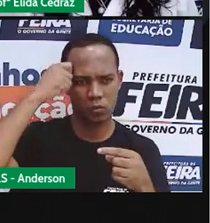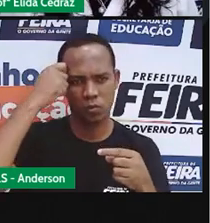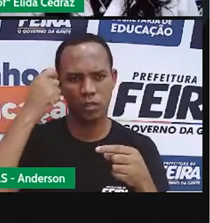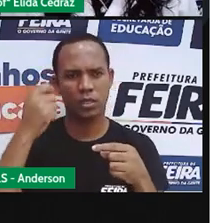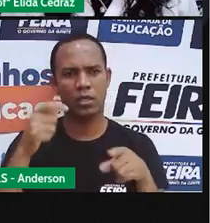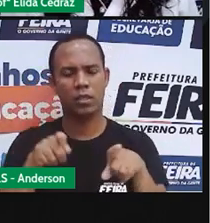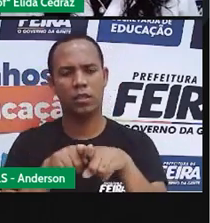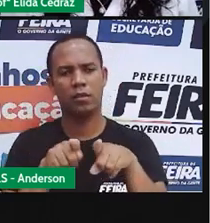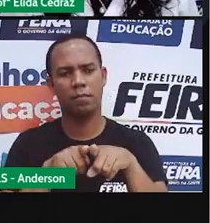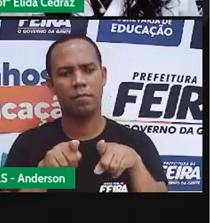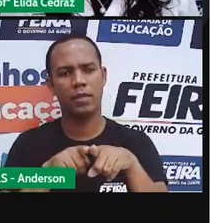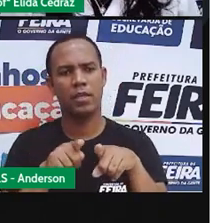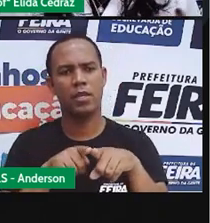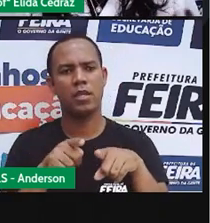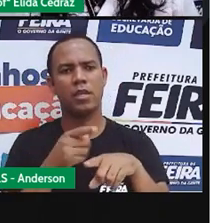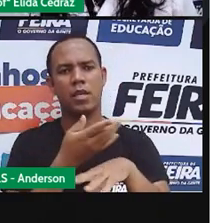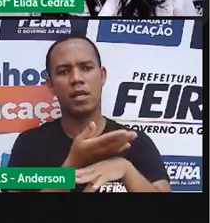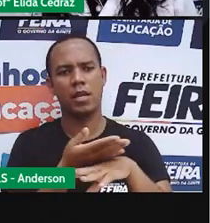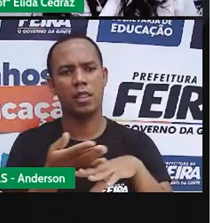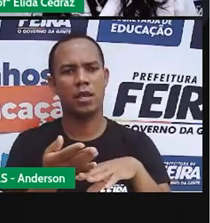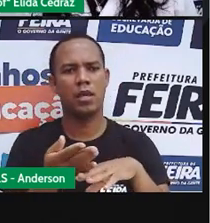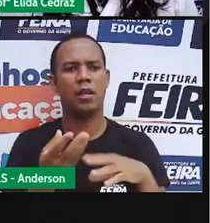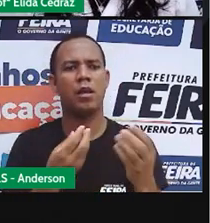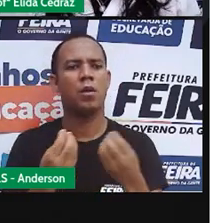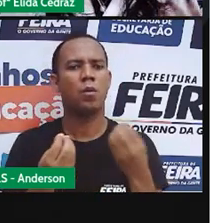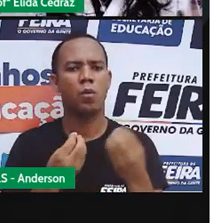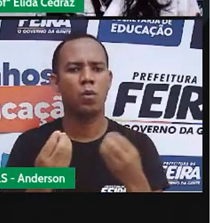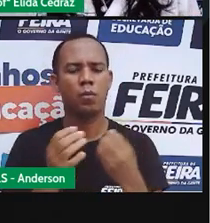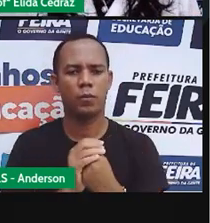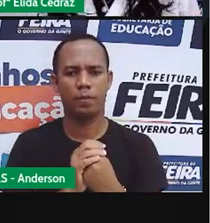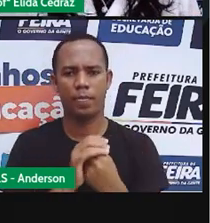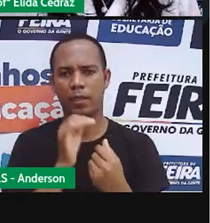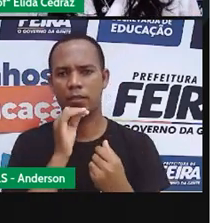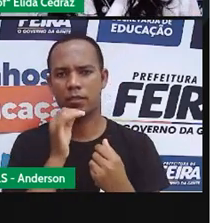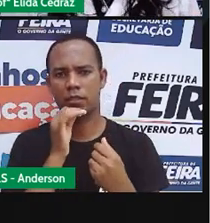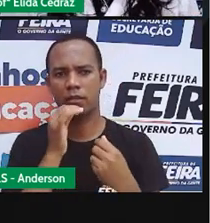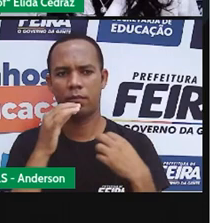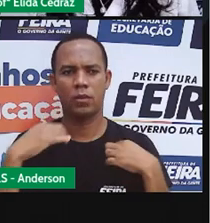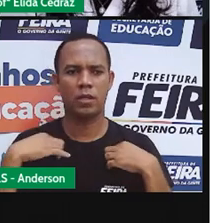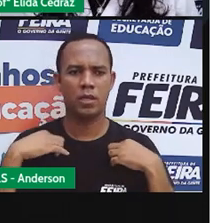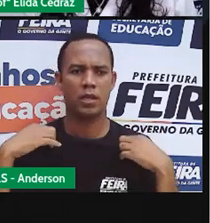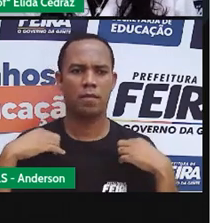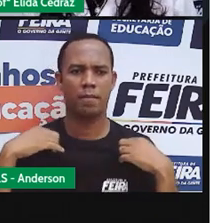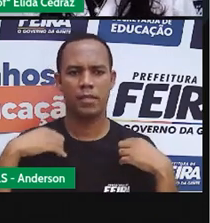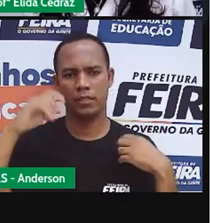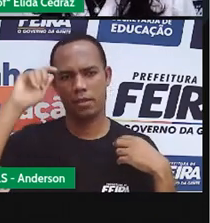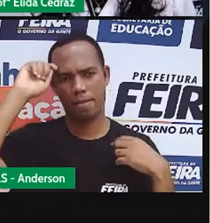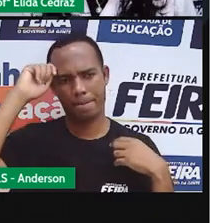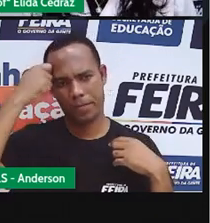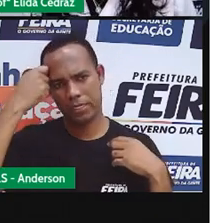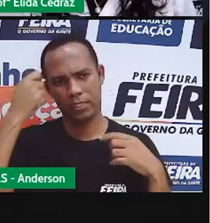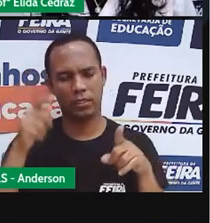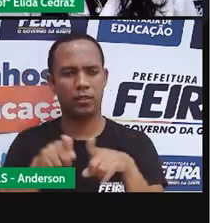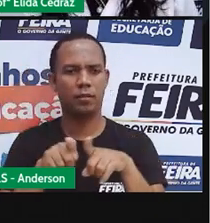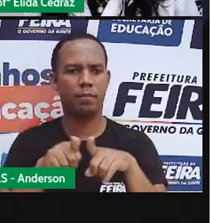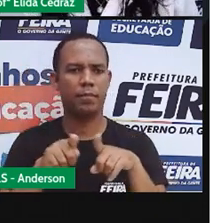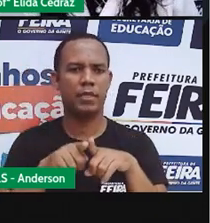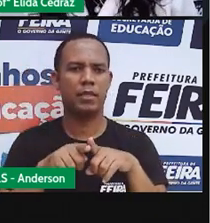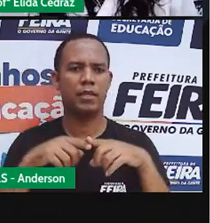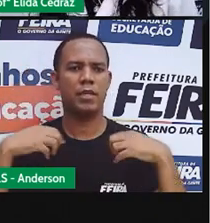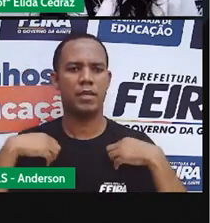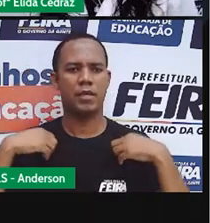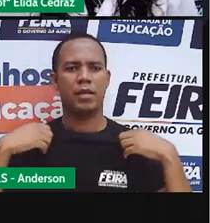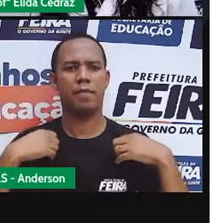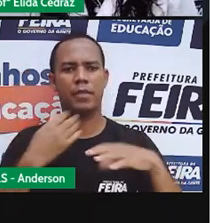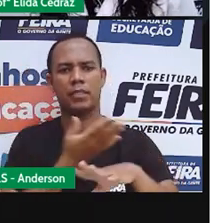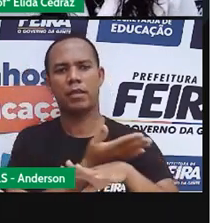aula, gente viu o time, os times de futebol, uns com as famílias pretas, outros com as famílias brancas, e